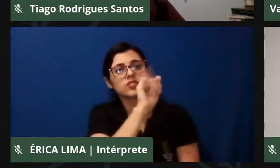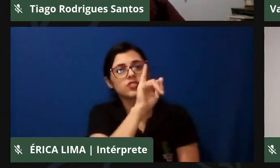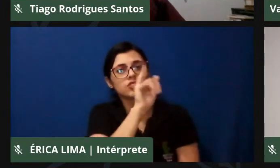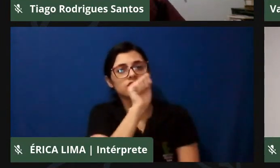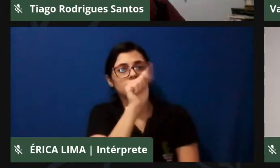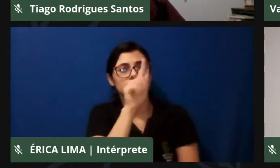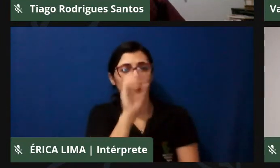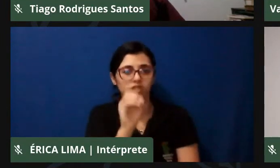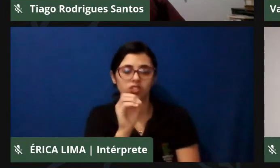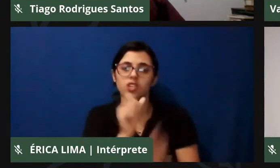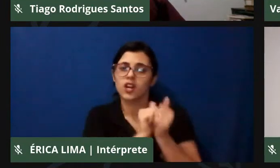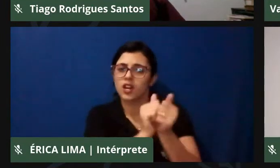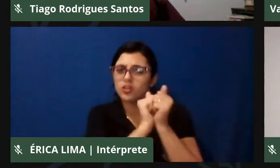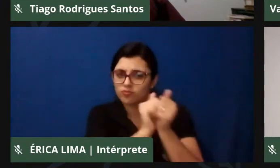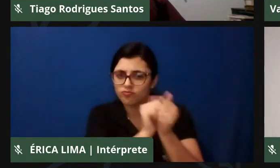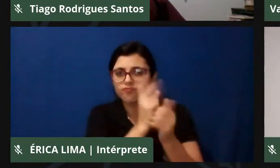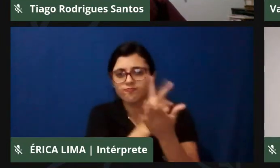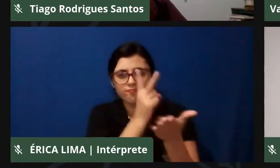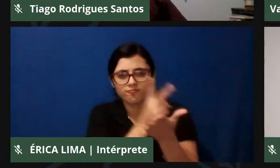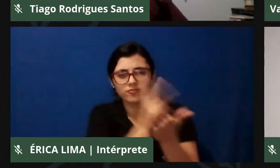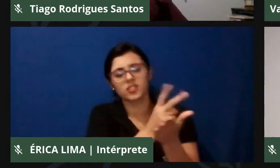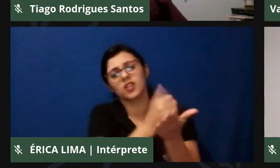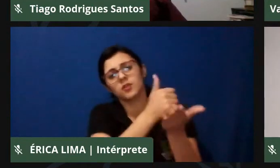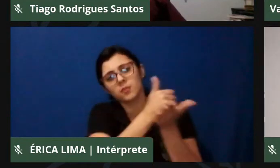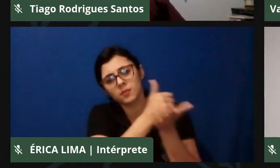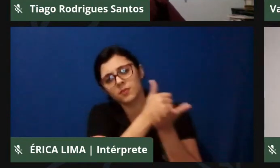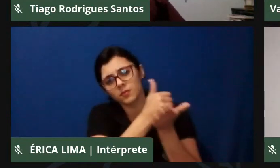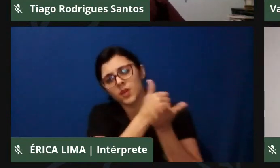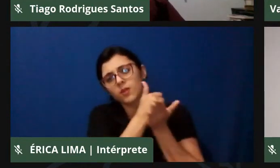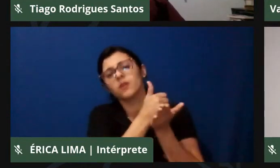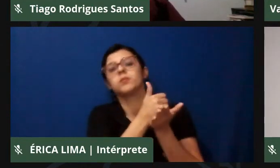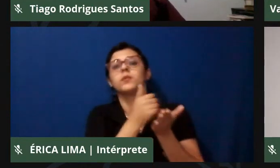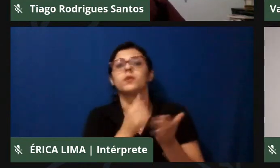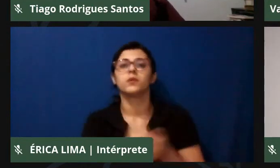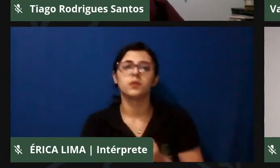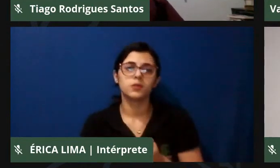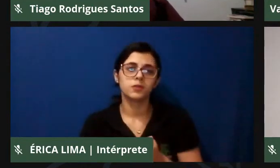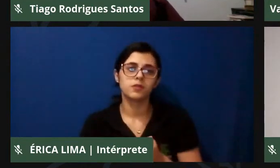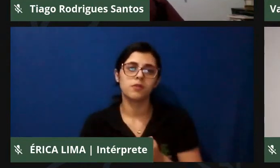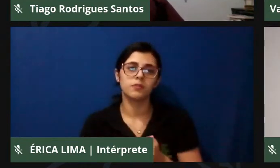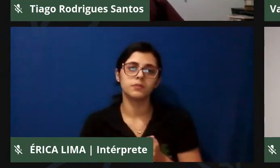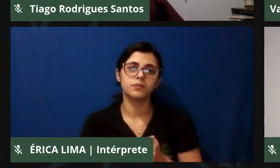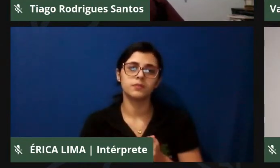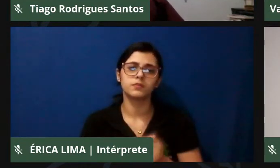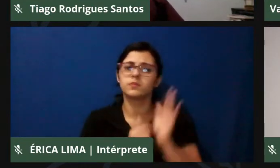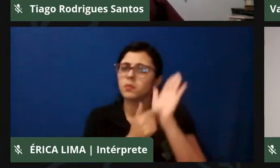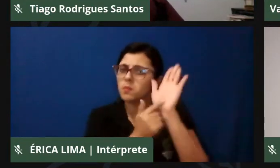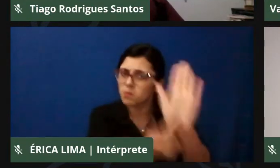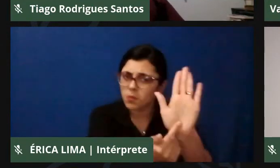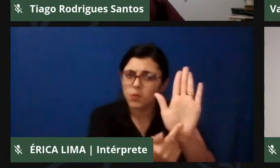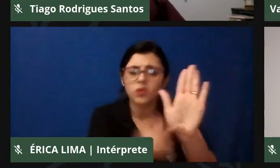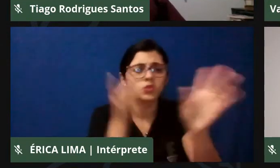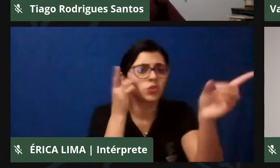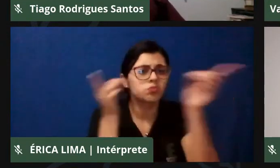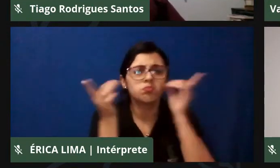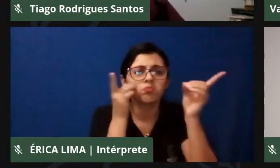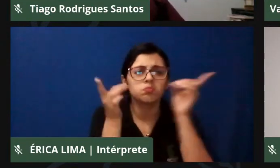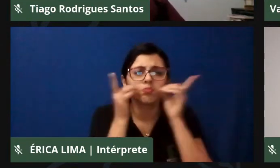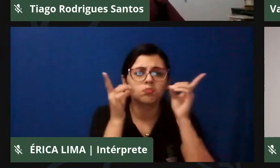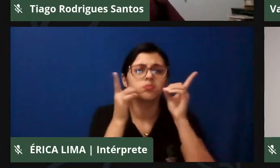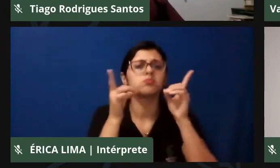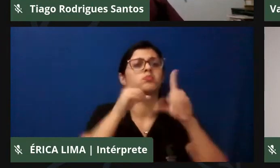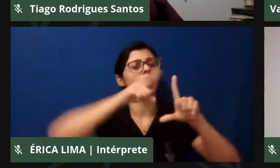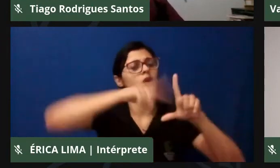pelo apoio, né? Por ter mostrado aí tantos dados que são importantes,